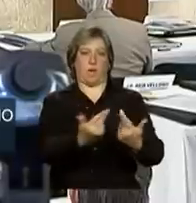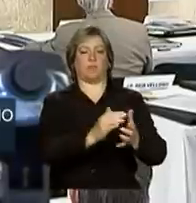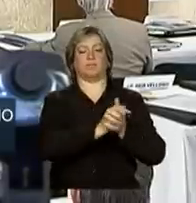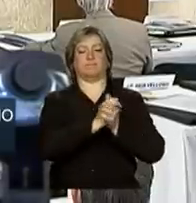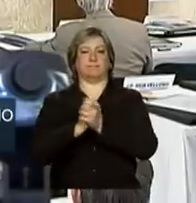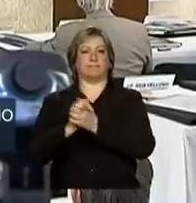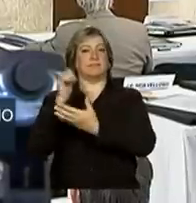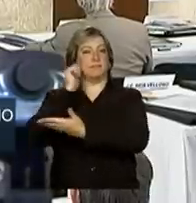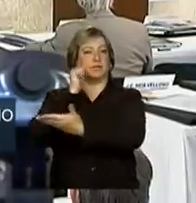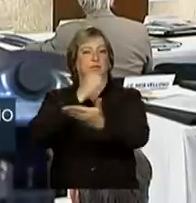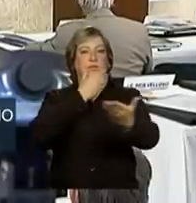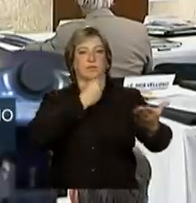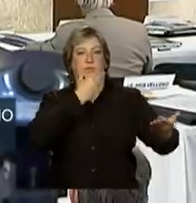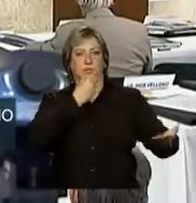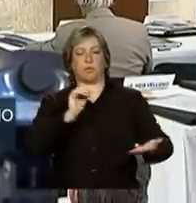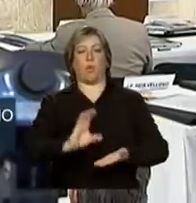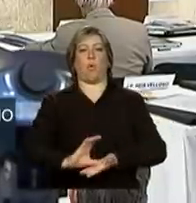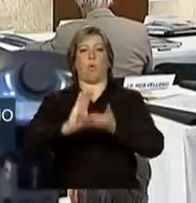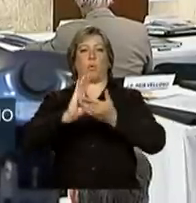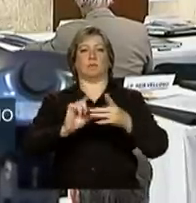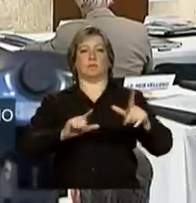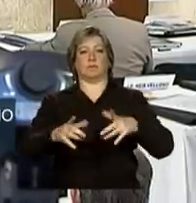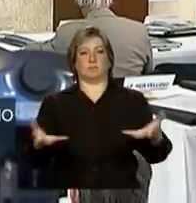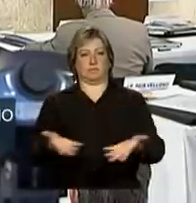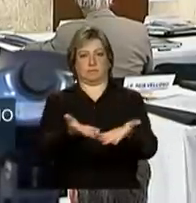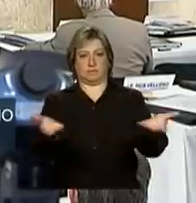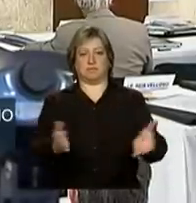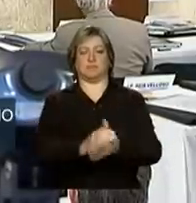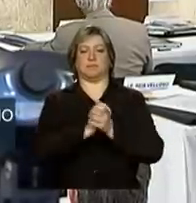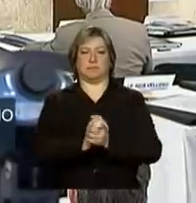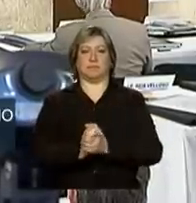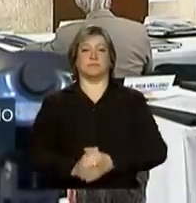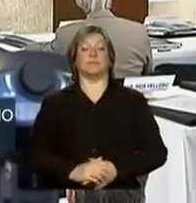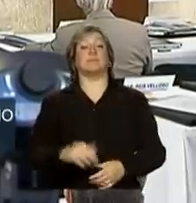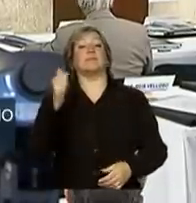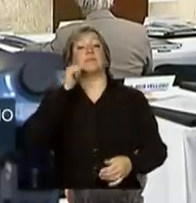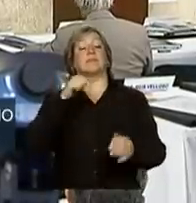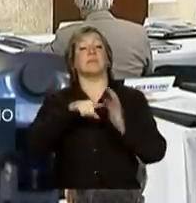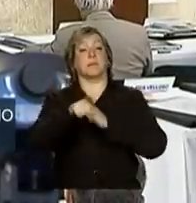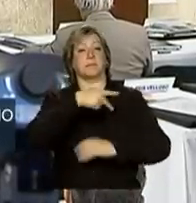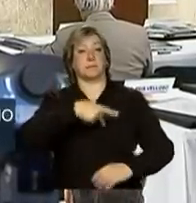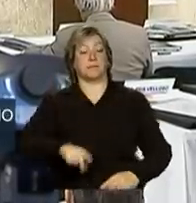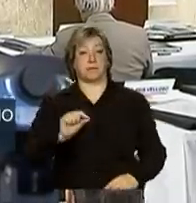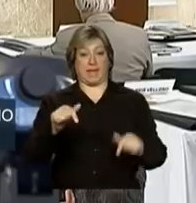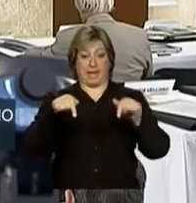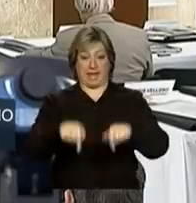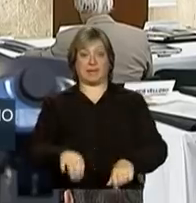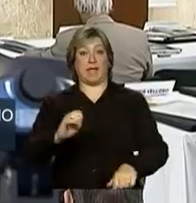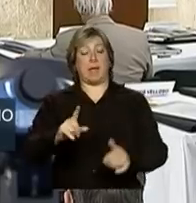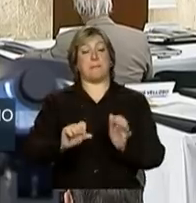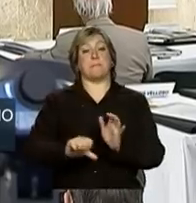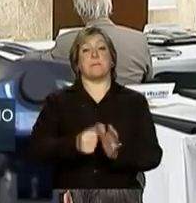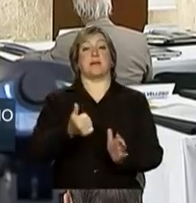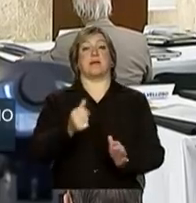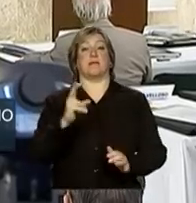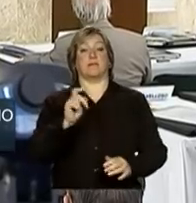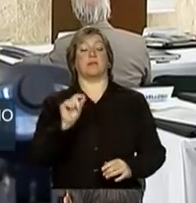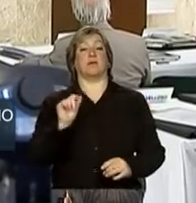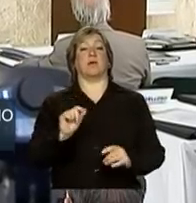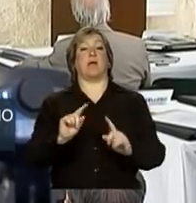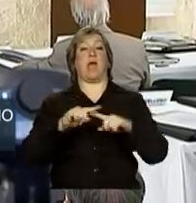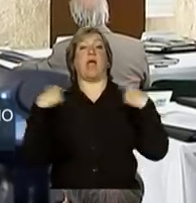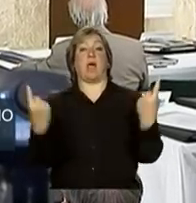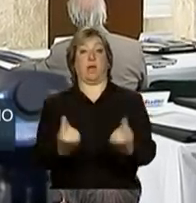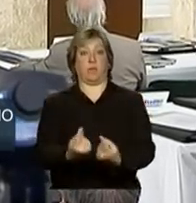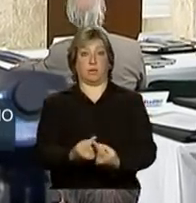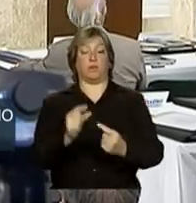senhoras e senhores conselheiros. Senhora presidenta, esta é a primeira reunião do